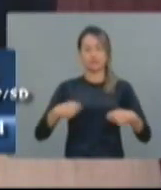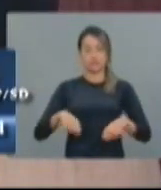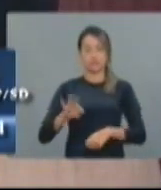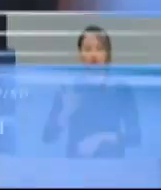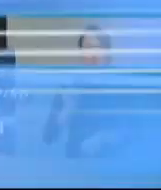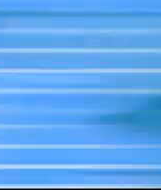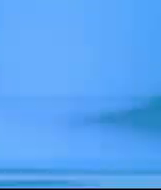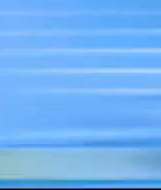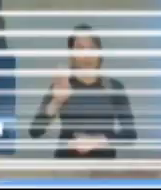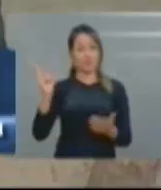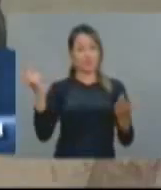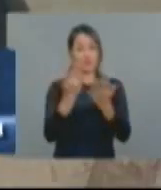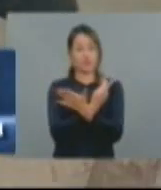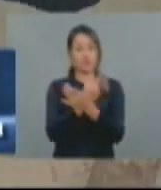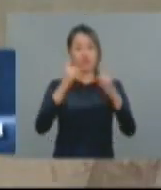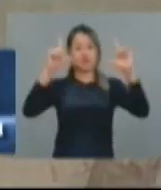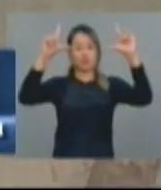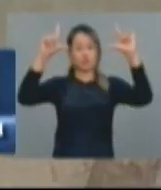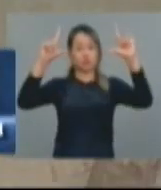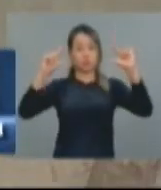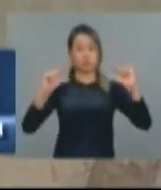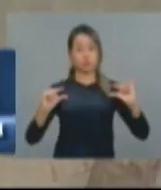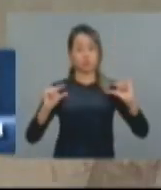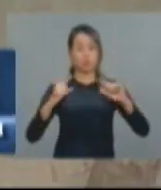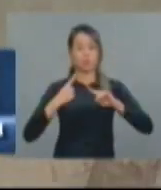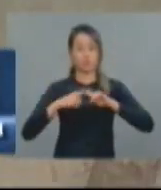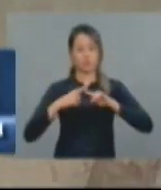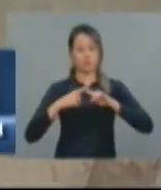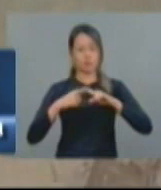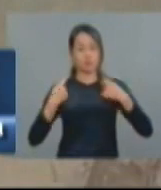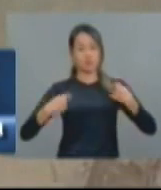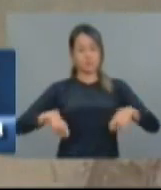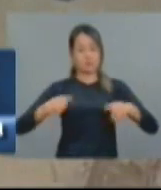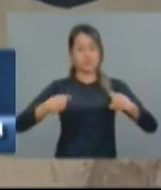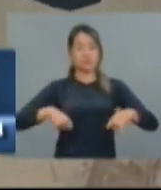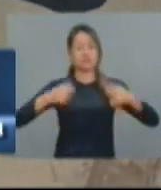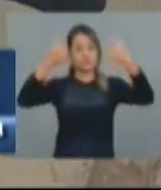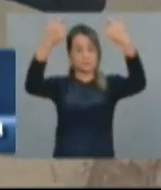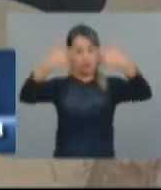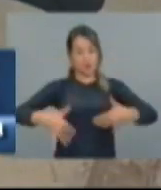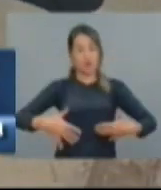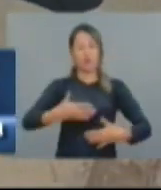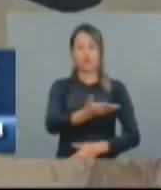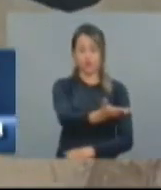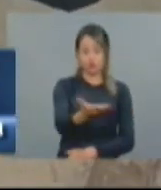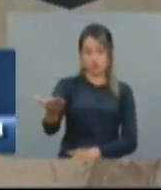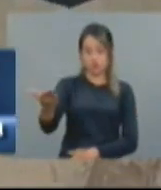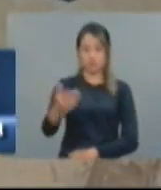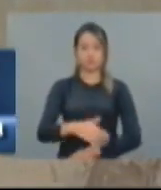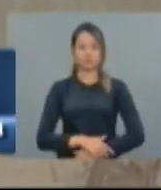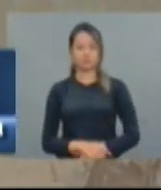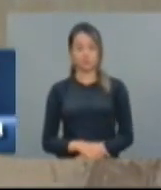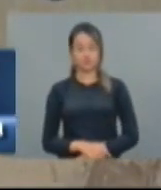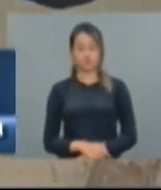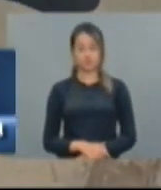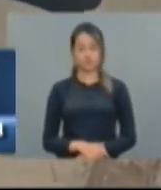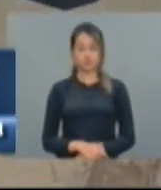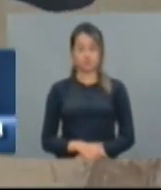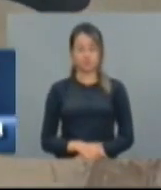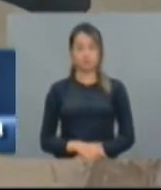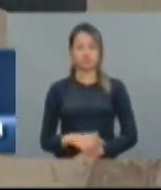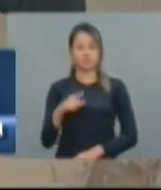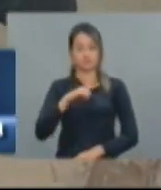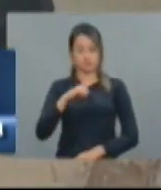senão o vento quebra. É bom a gente deixar bem claro para a população, para a sociedade de uma maneira geral. Houve uma